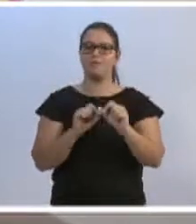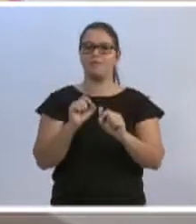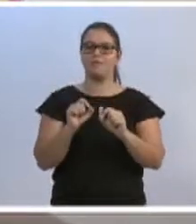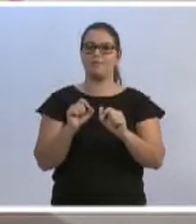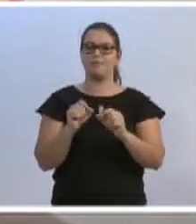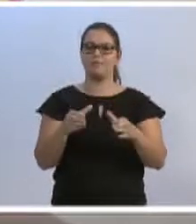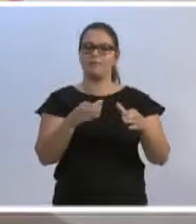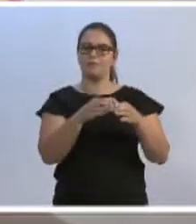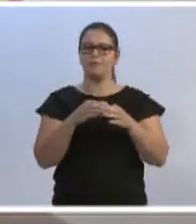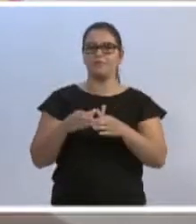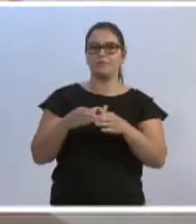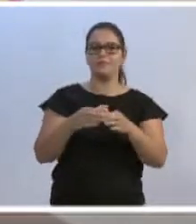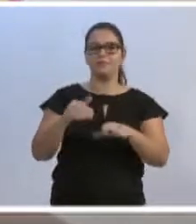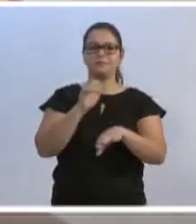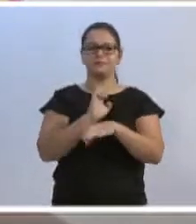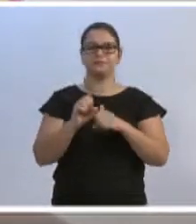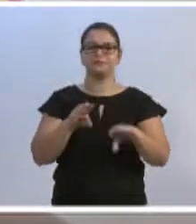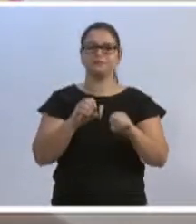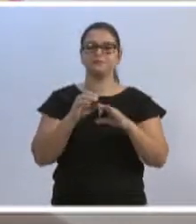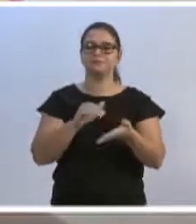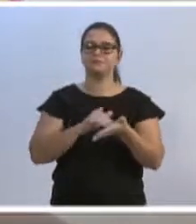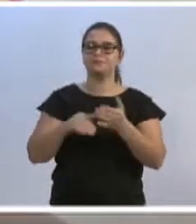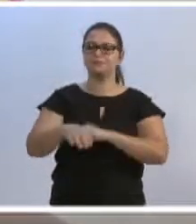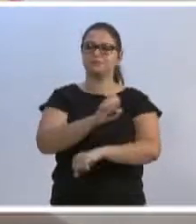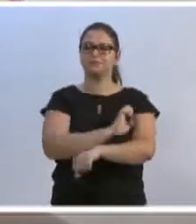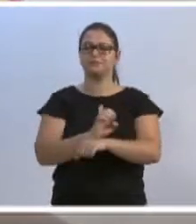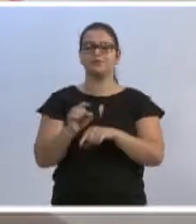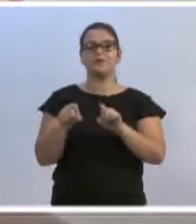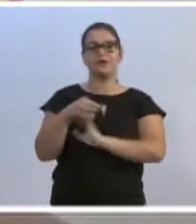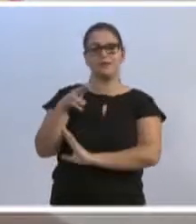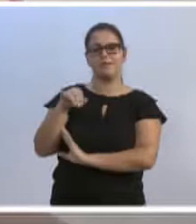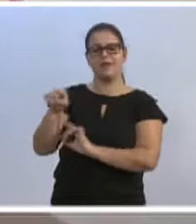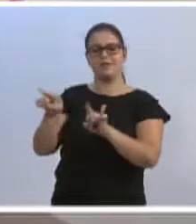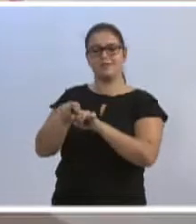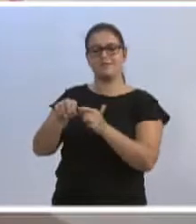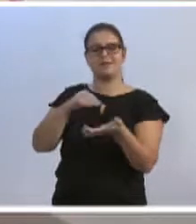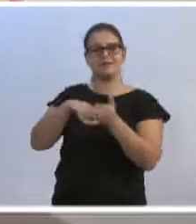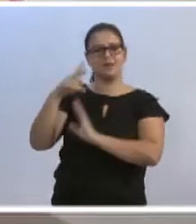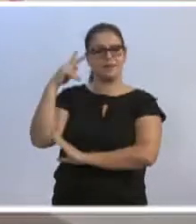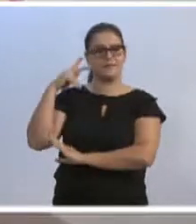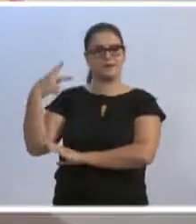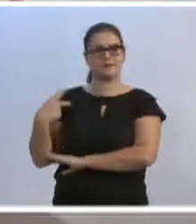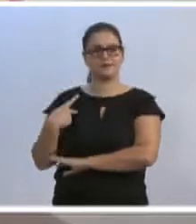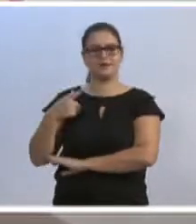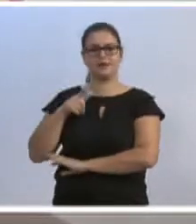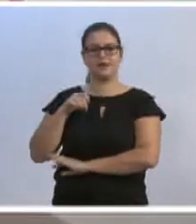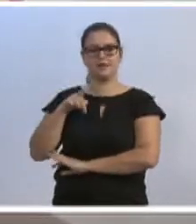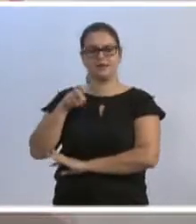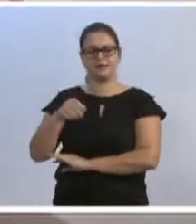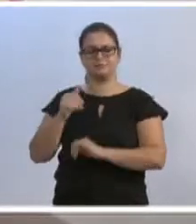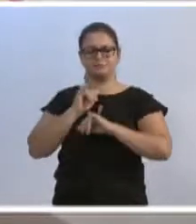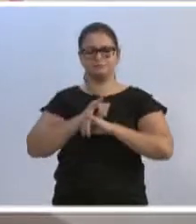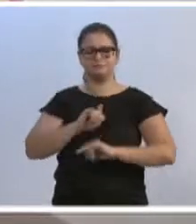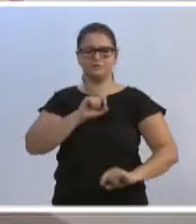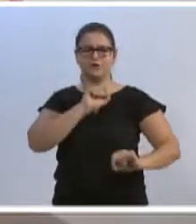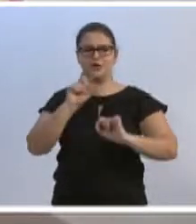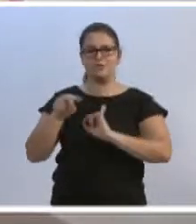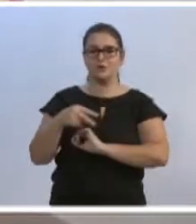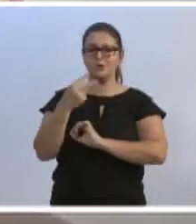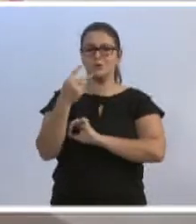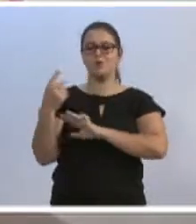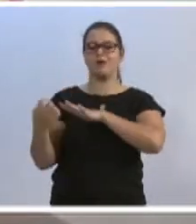integrantes da Secretaria de Educação, na pessoa da Mari, da própria secretária Patrícia Líderes, comunicar que mais duas